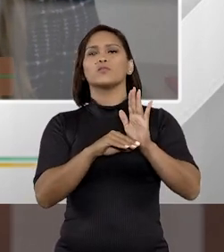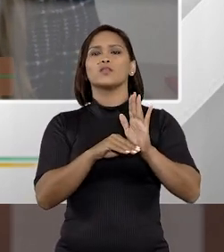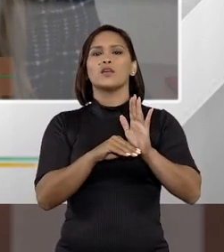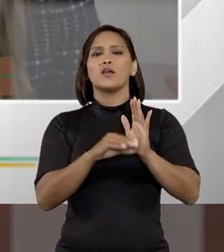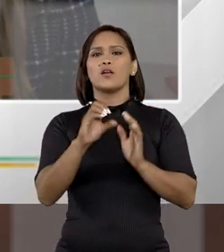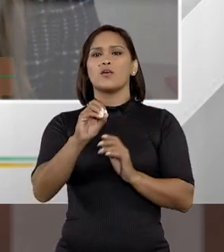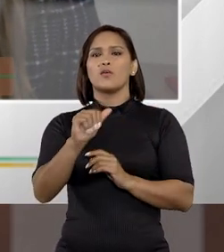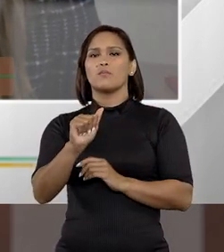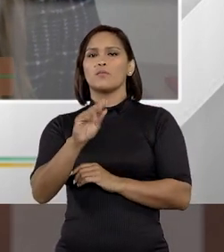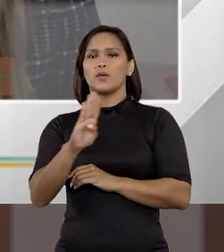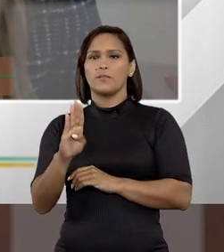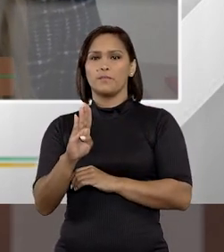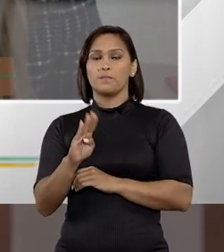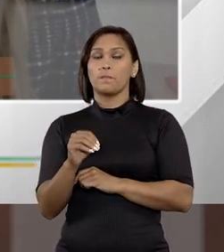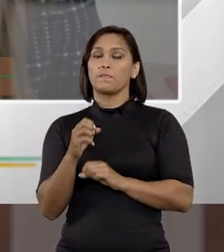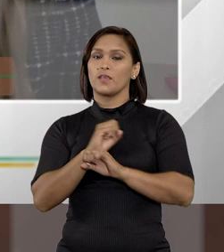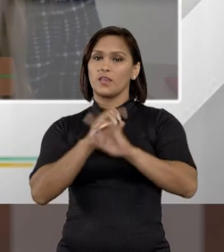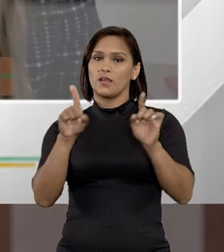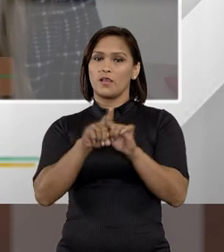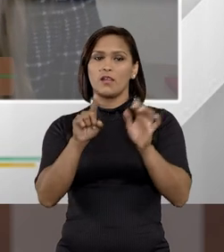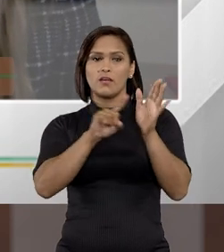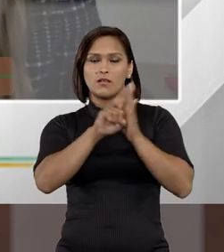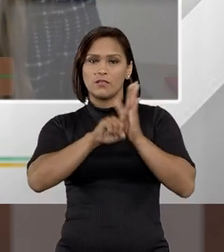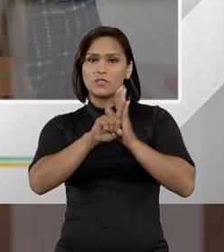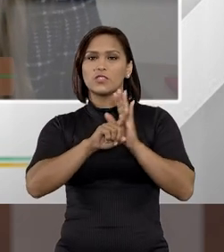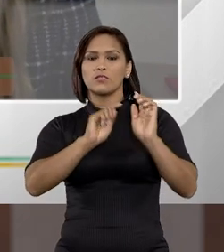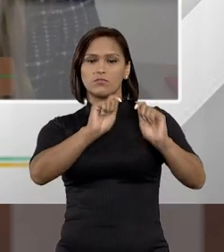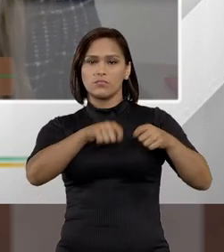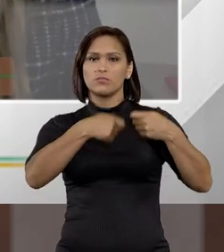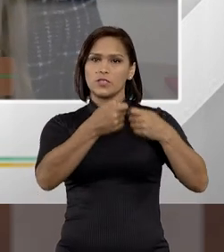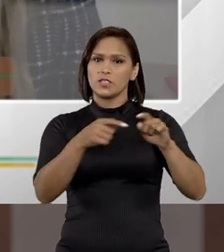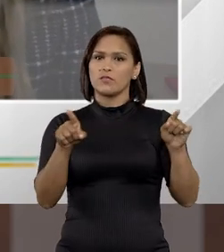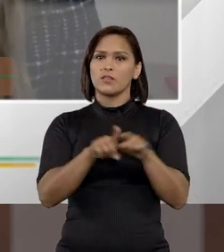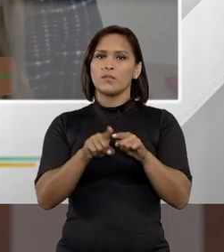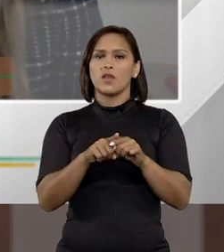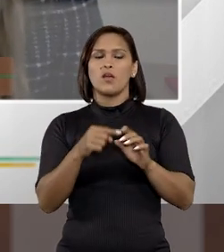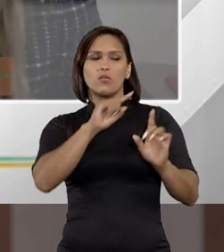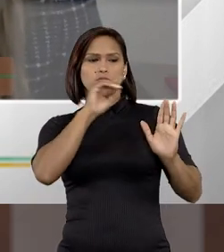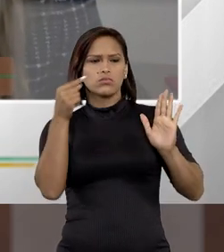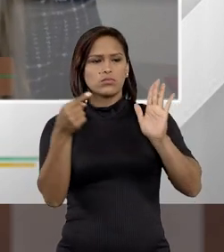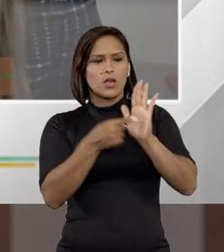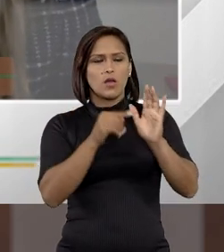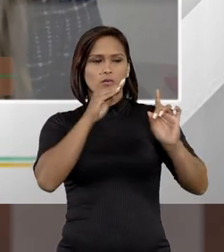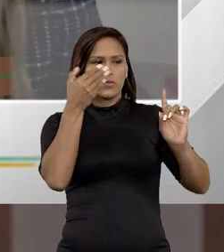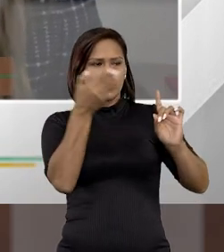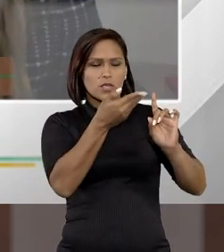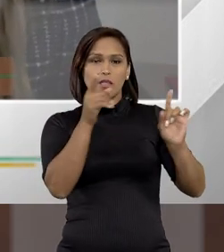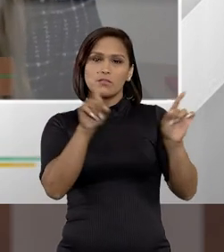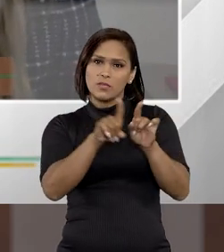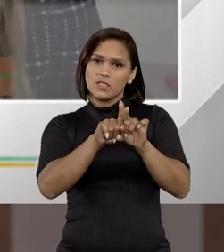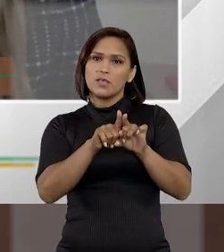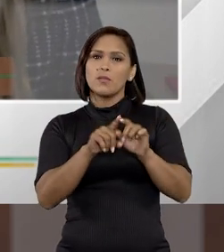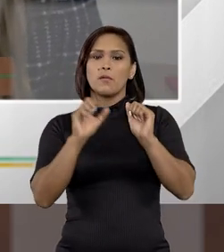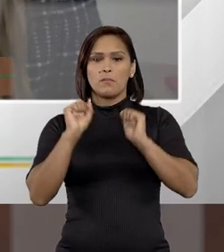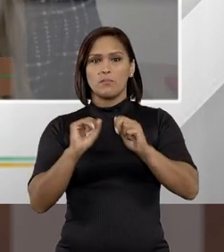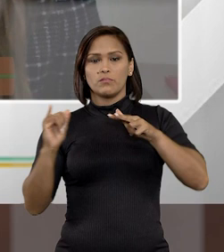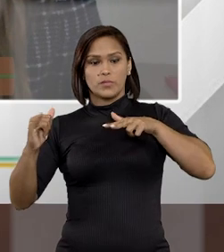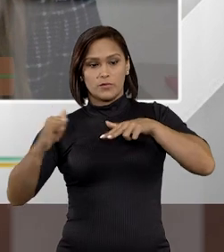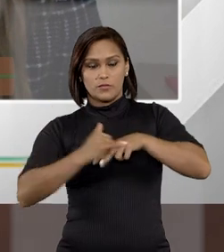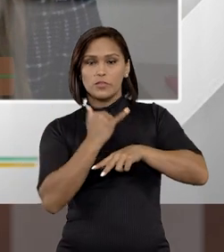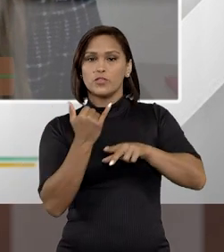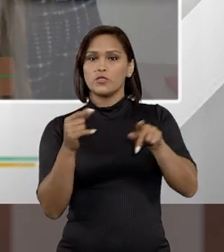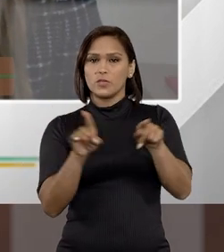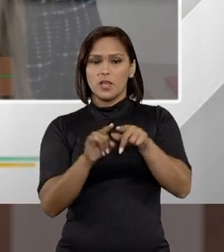aí pelo provimento da OAB, e claro, a investigação defensiva que serve tanto ao acusado, ao investigado, mas que, sobretudo, serve à